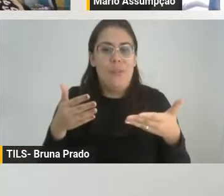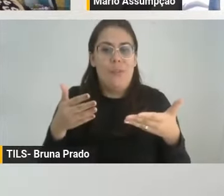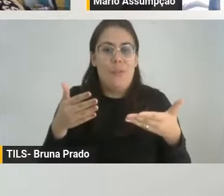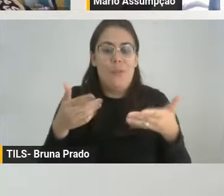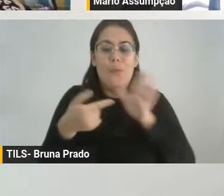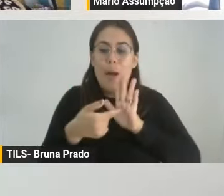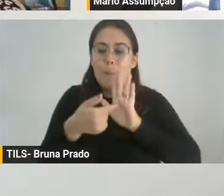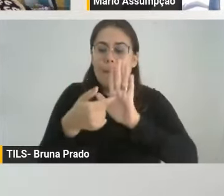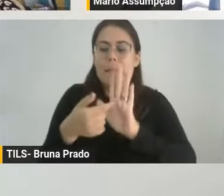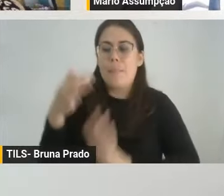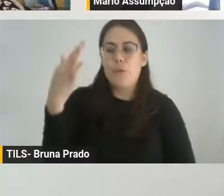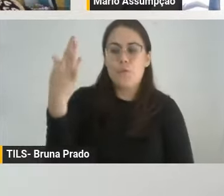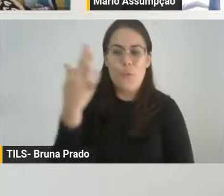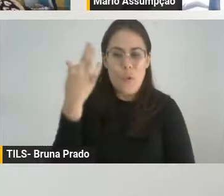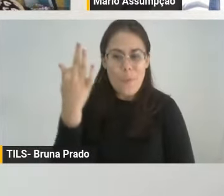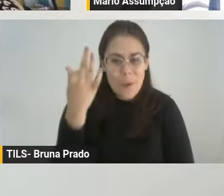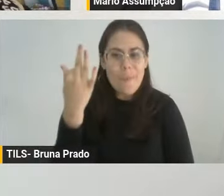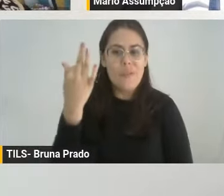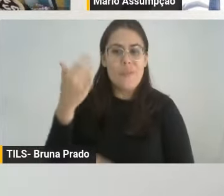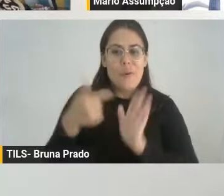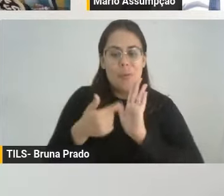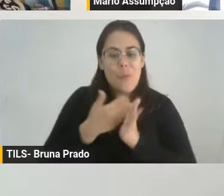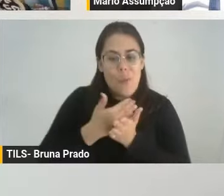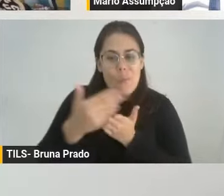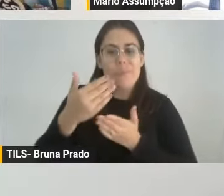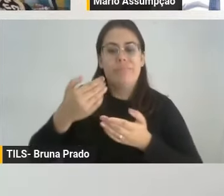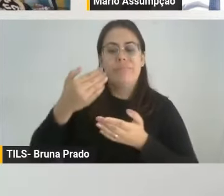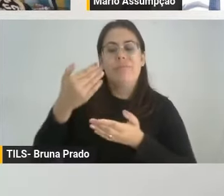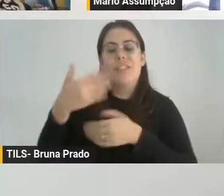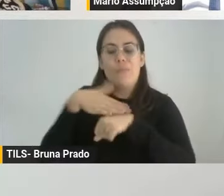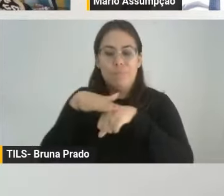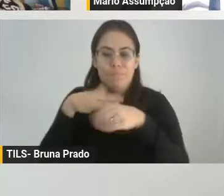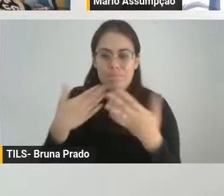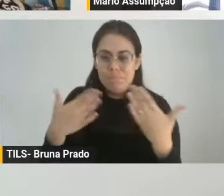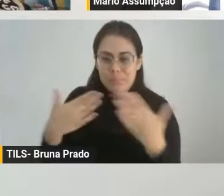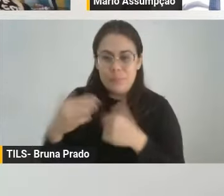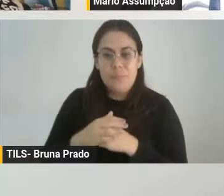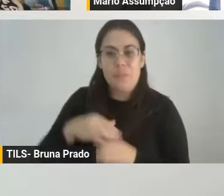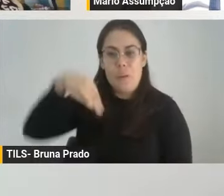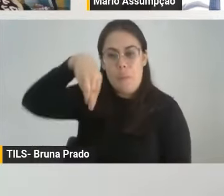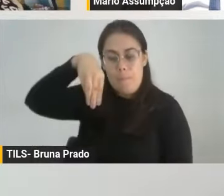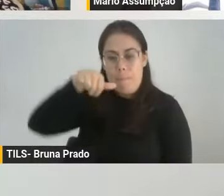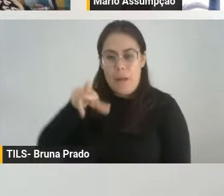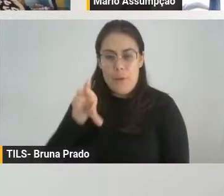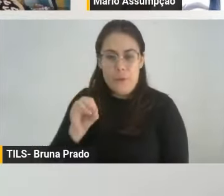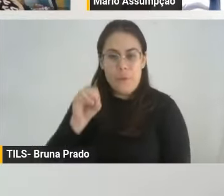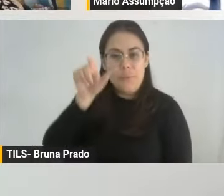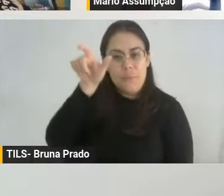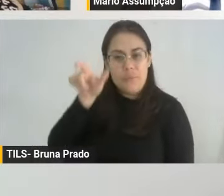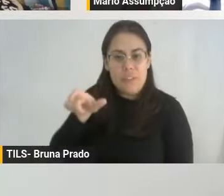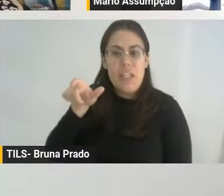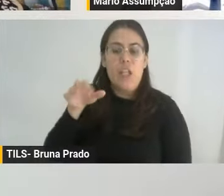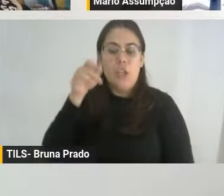nossos convidados para que você possa iniciar a conversa. Então, o doutor Mário Rubens Assunção Filho é juiz de